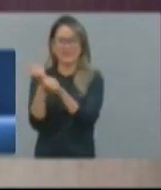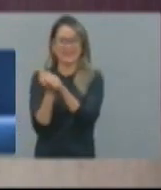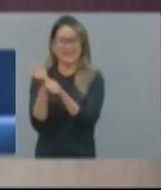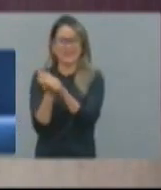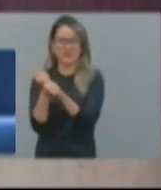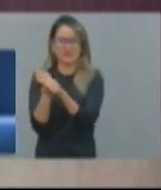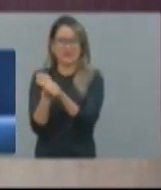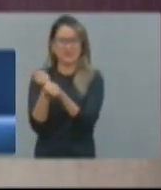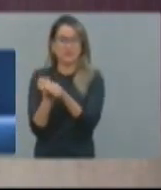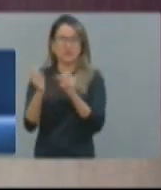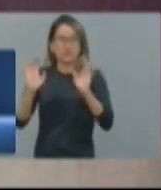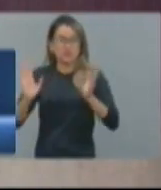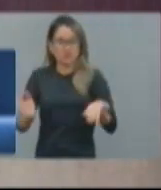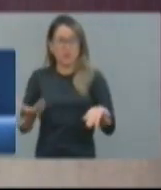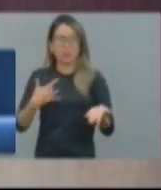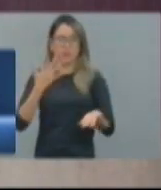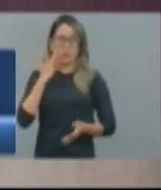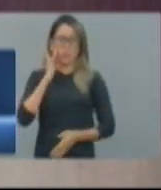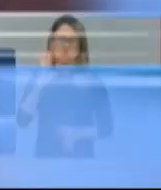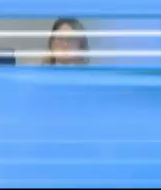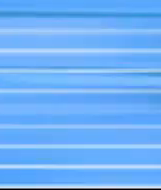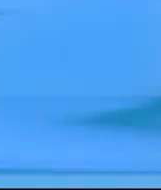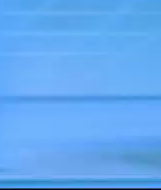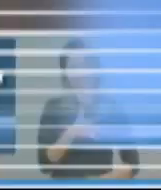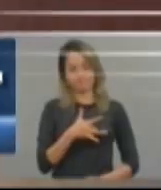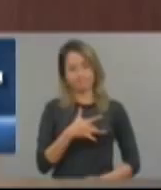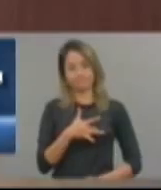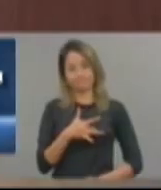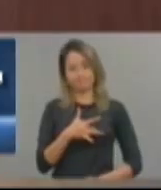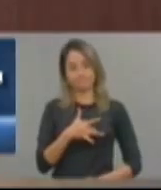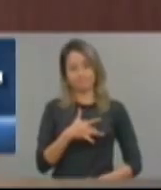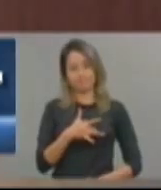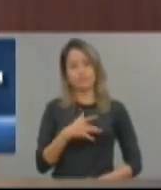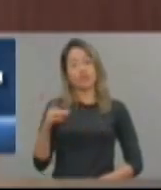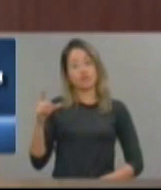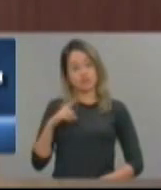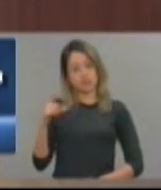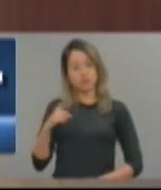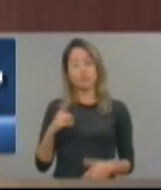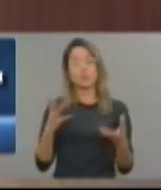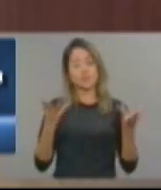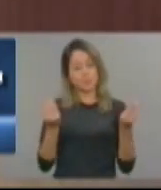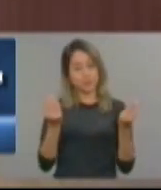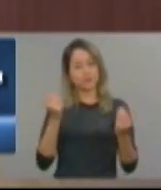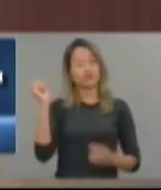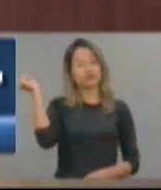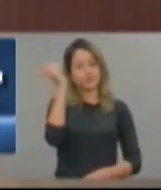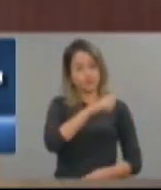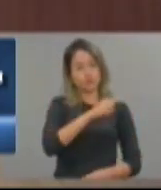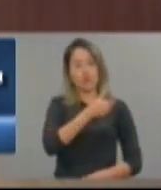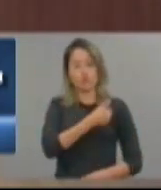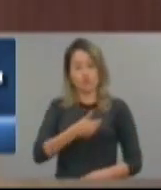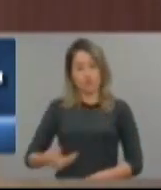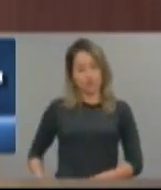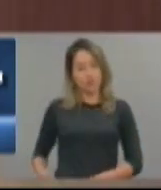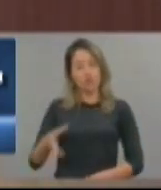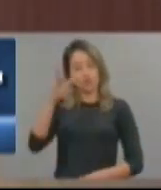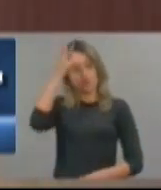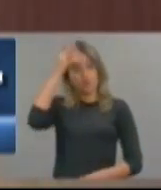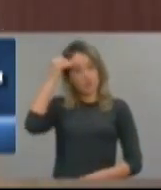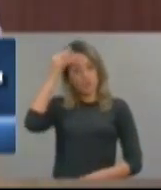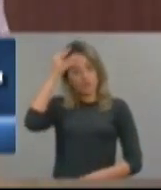Mas, acho que todos precisam ser apoiados. Há uma grande dificuldade do governador Camilo Santana